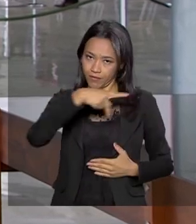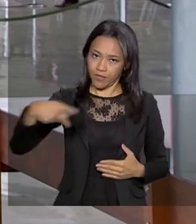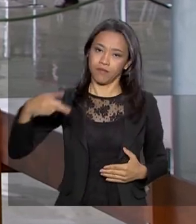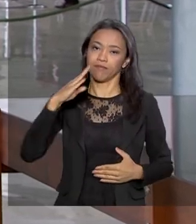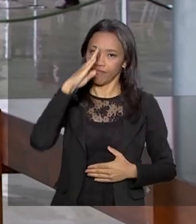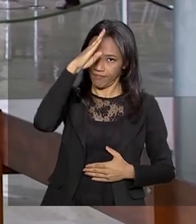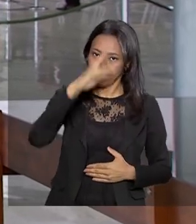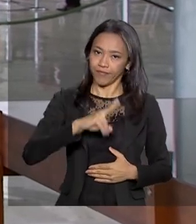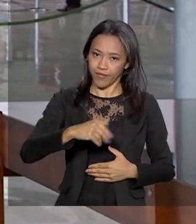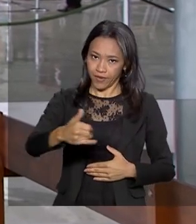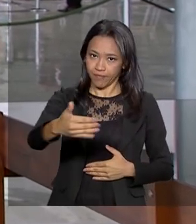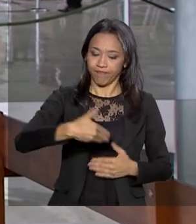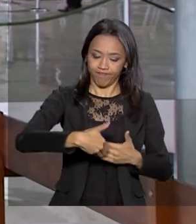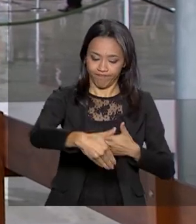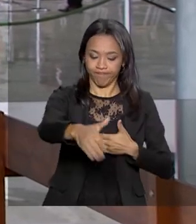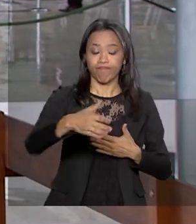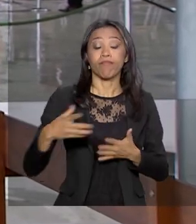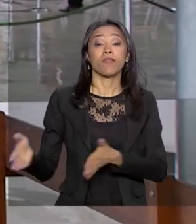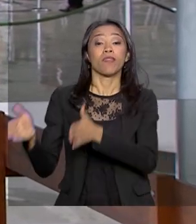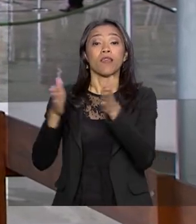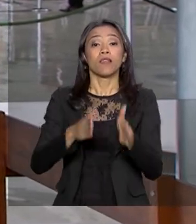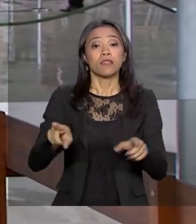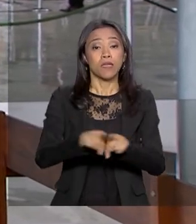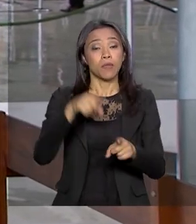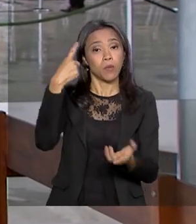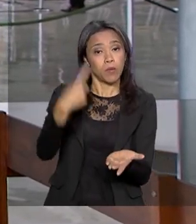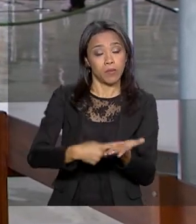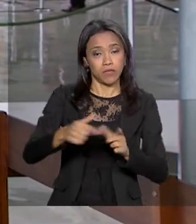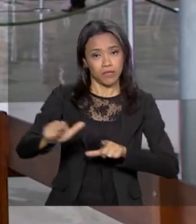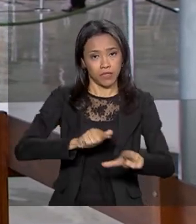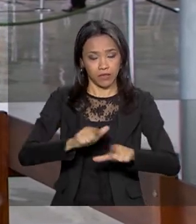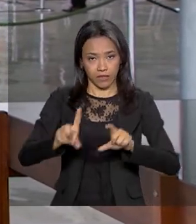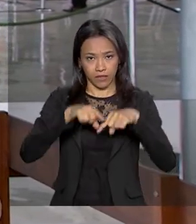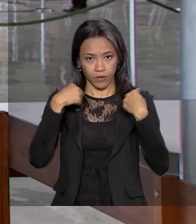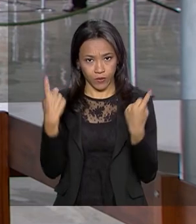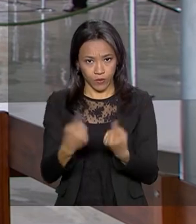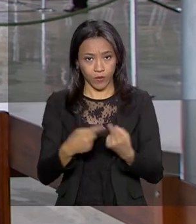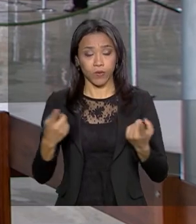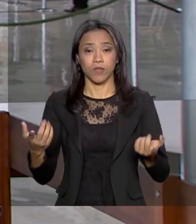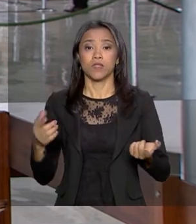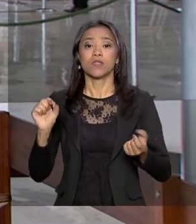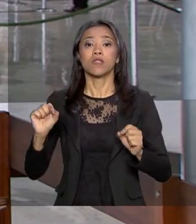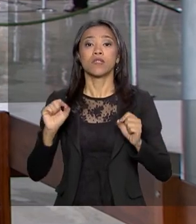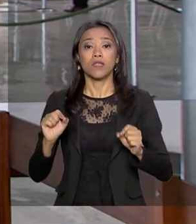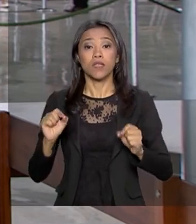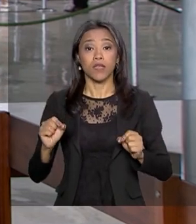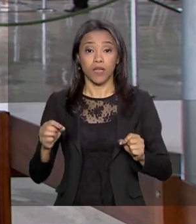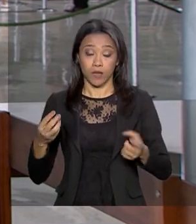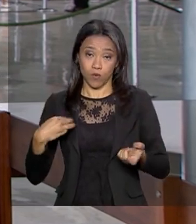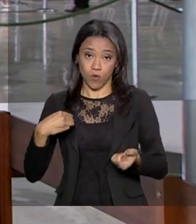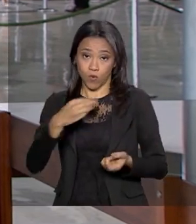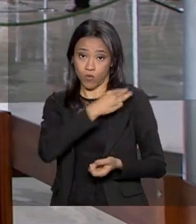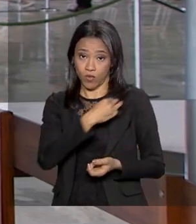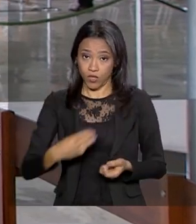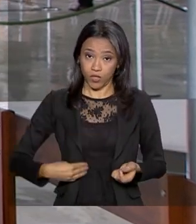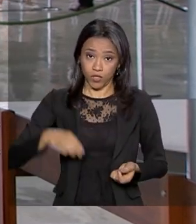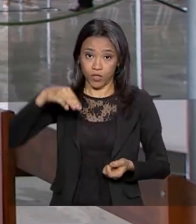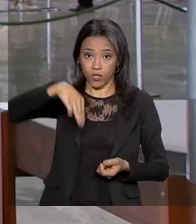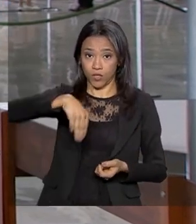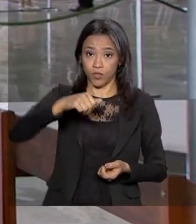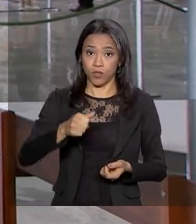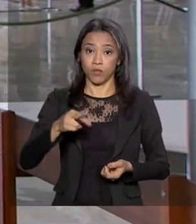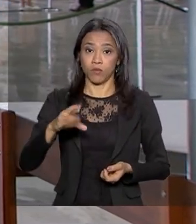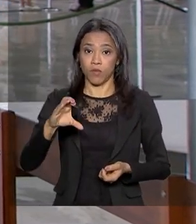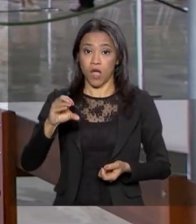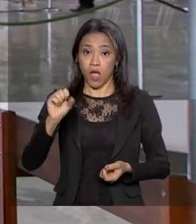agenda hoje do presidente reuniões com o ministro da Ciência, Tecnologia, Inovações e Comunicações, Marcos Pontes, o presidente da Embratur,